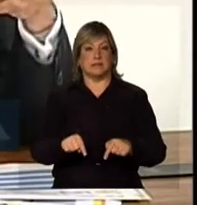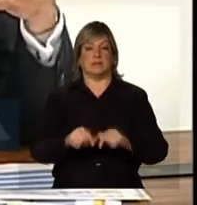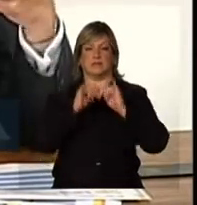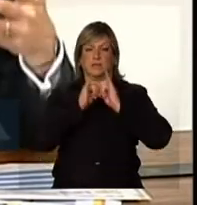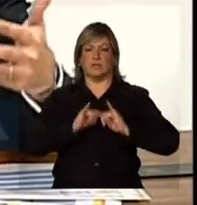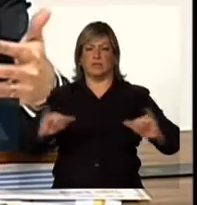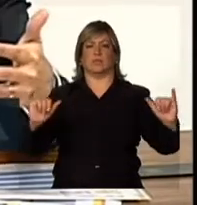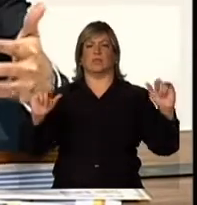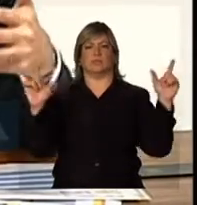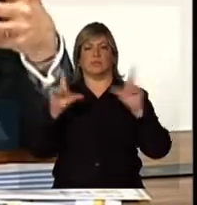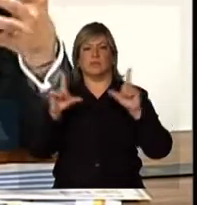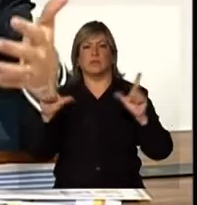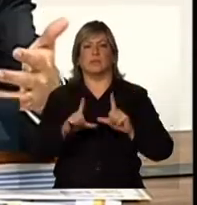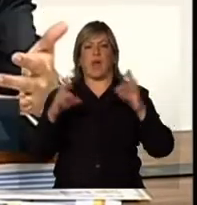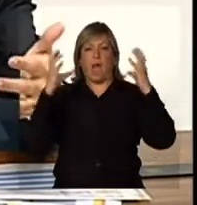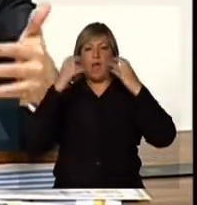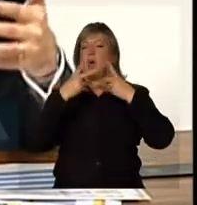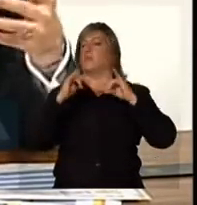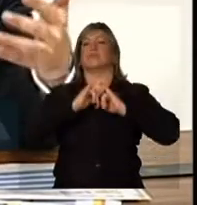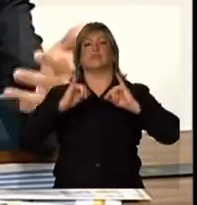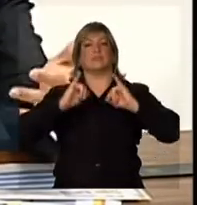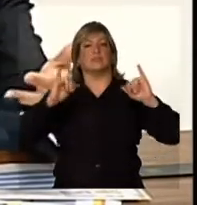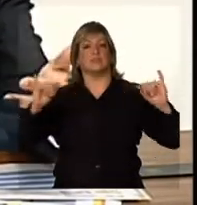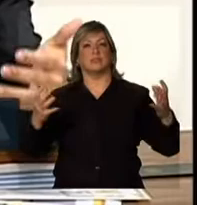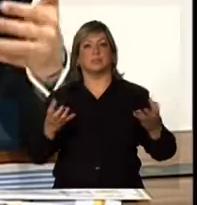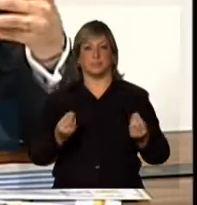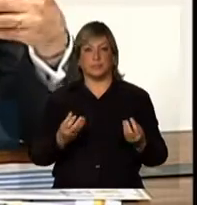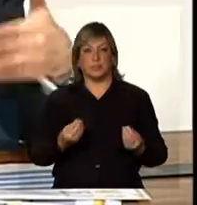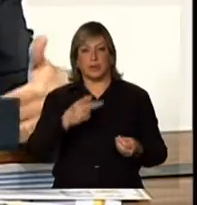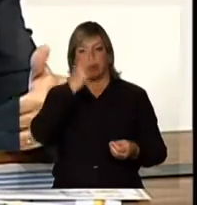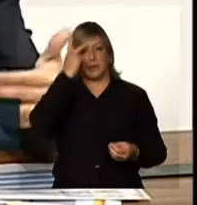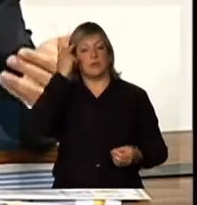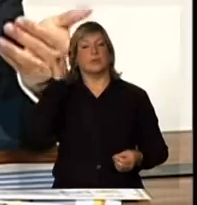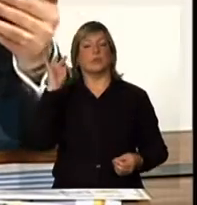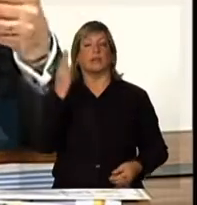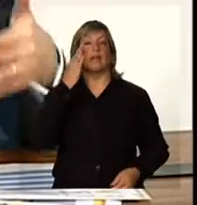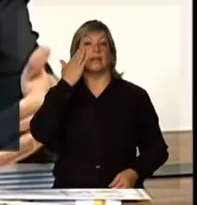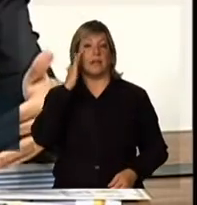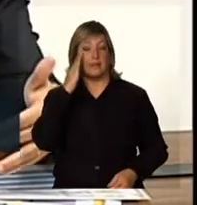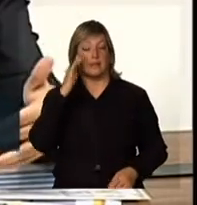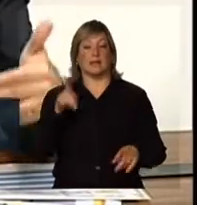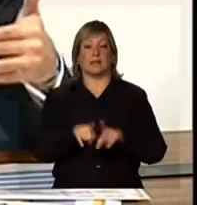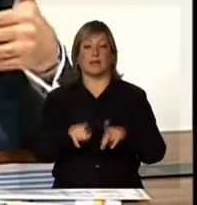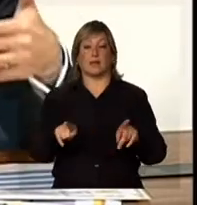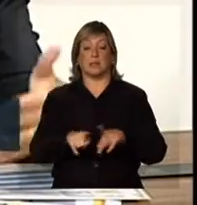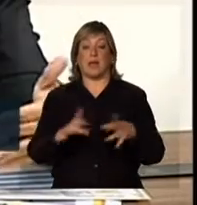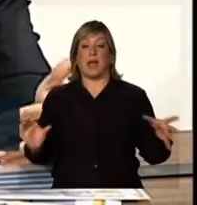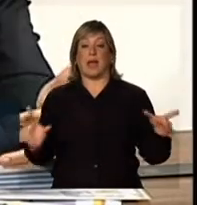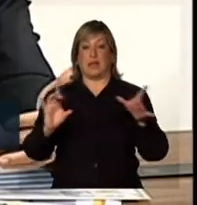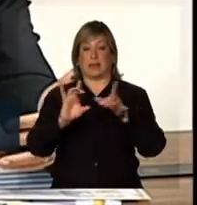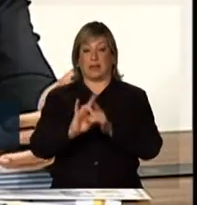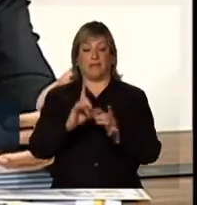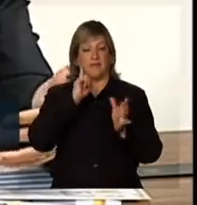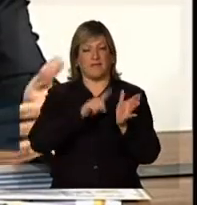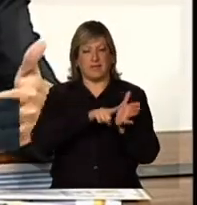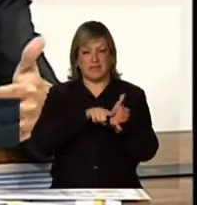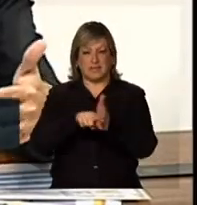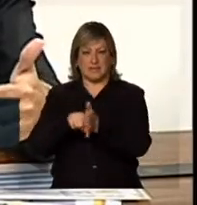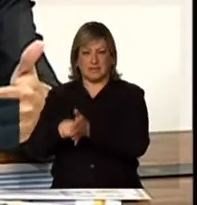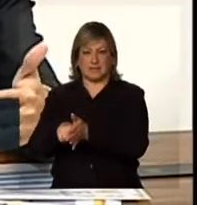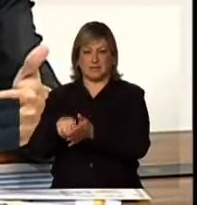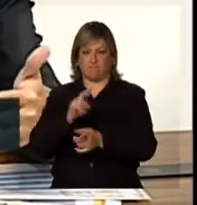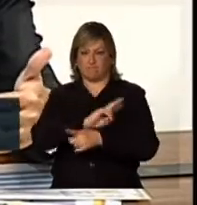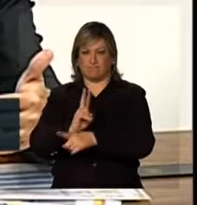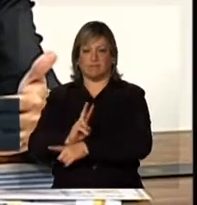com a divulgação para a conscientização e mobilização e, ao mesmo tempo, a integração da fiscalização. E eu